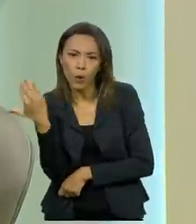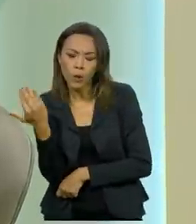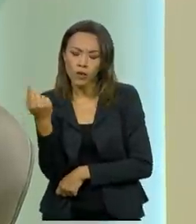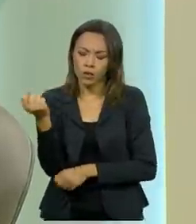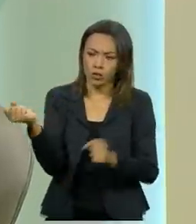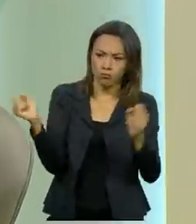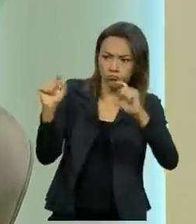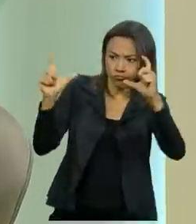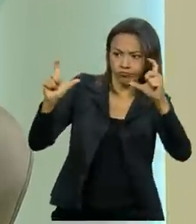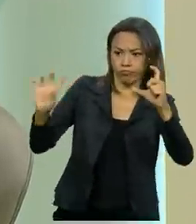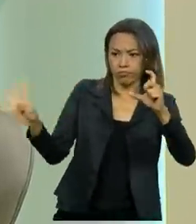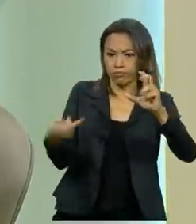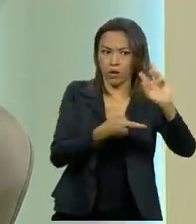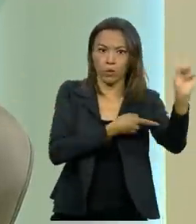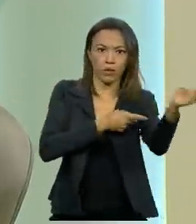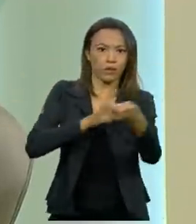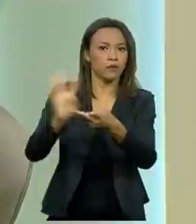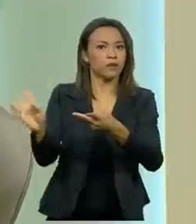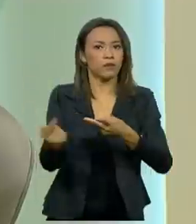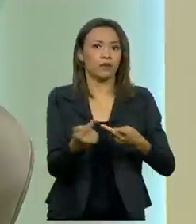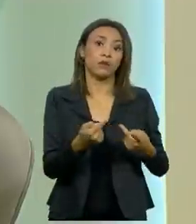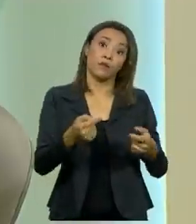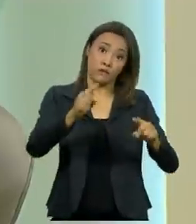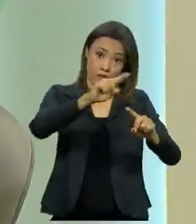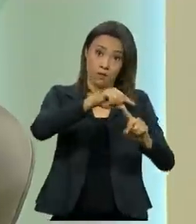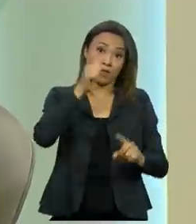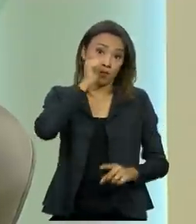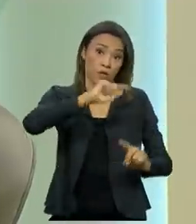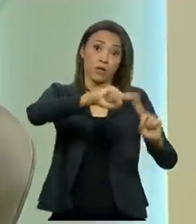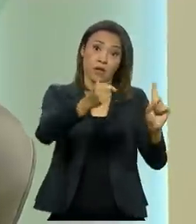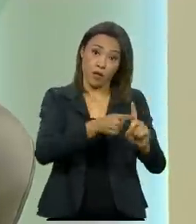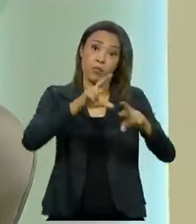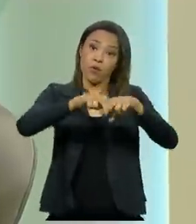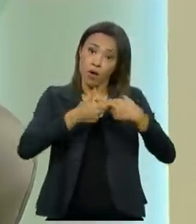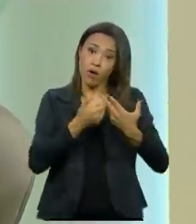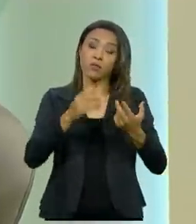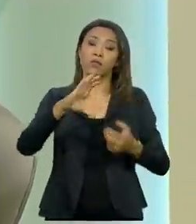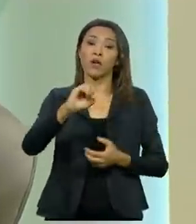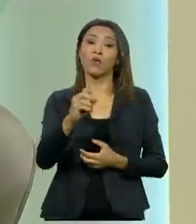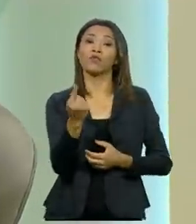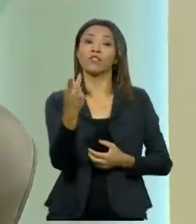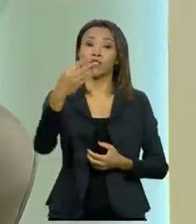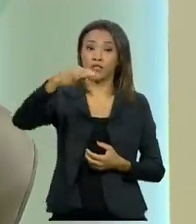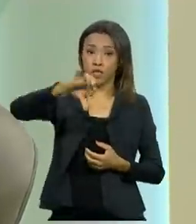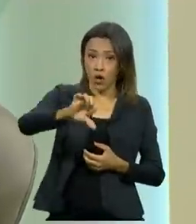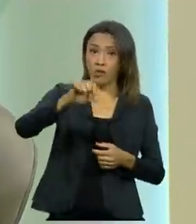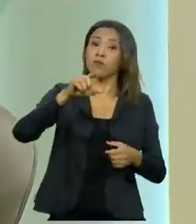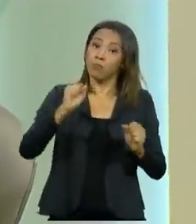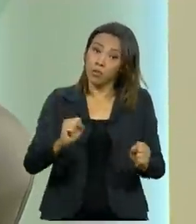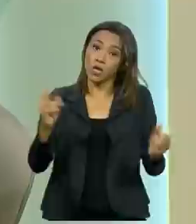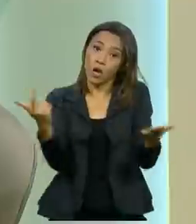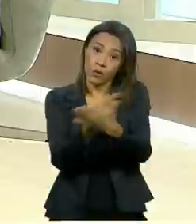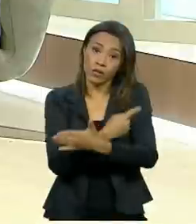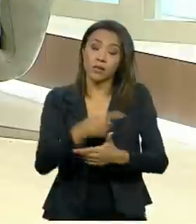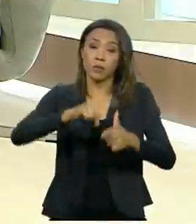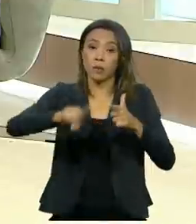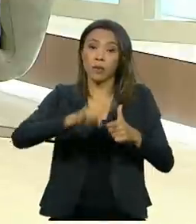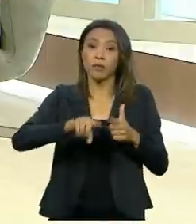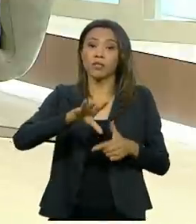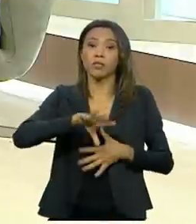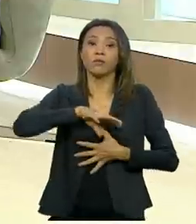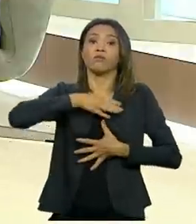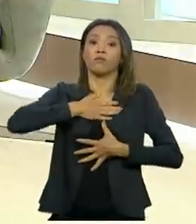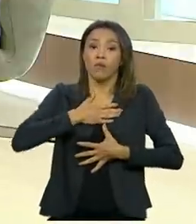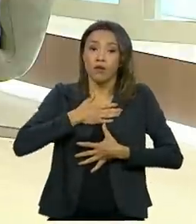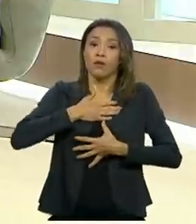elevados em gestantes pela Covid-19. Nós sabemos que isso leva a síndromes respiratórias agudas graves. Então,